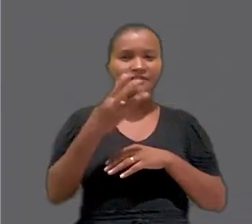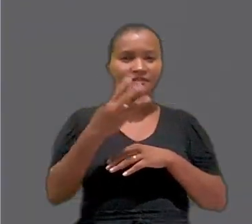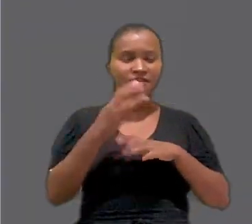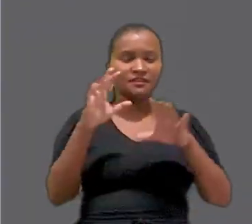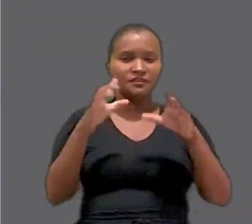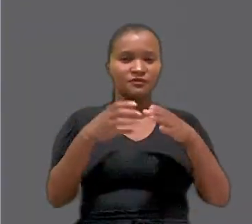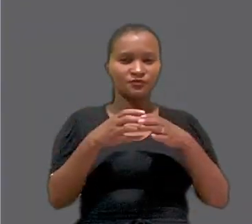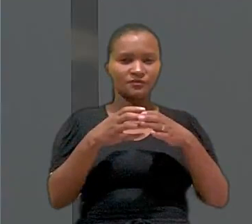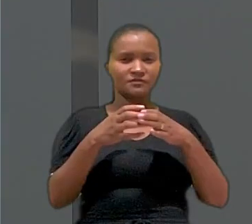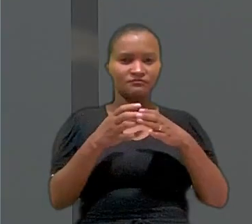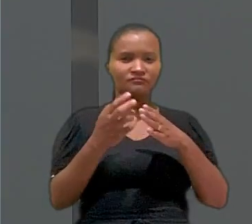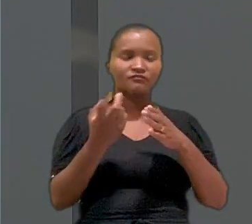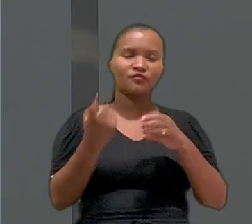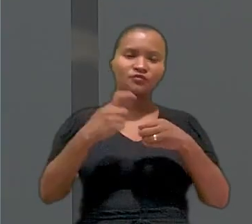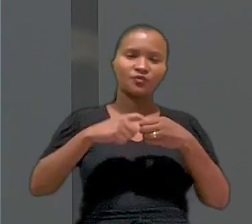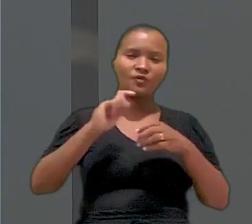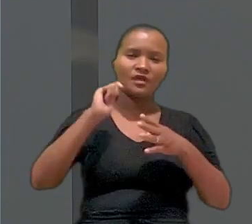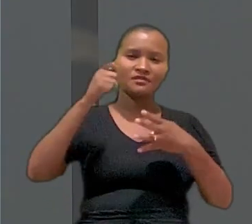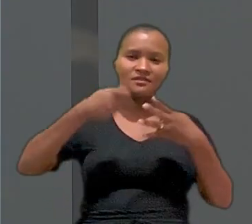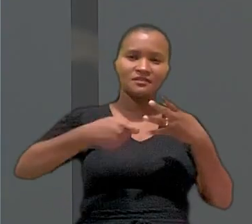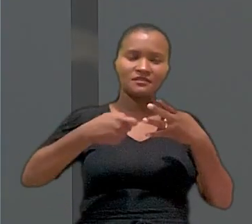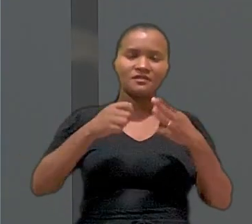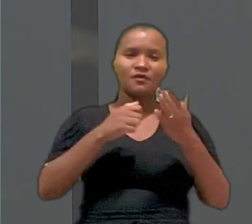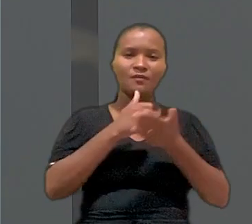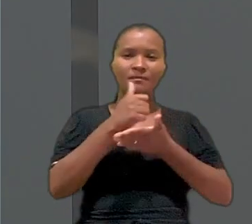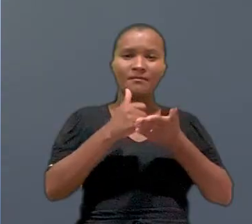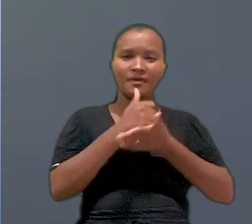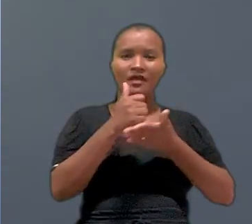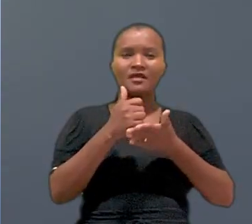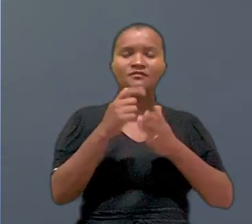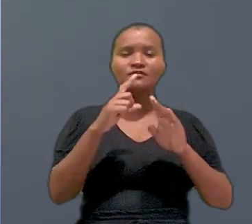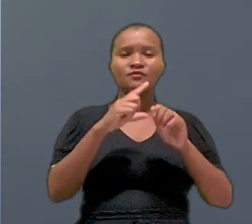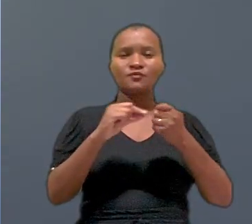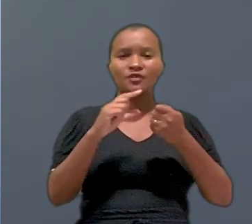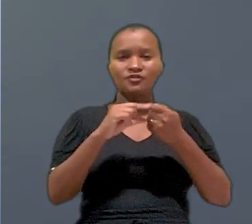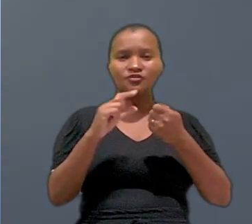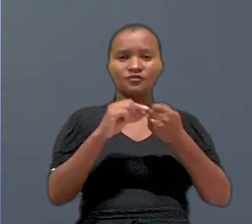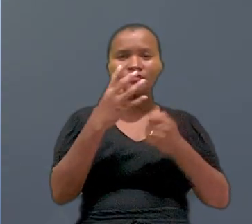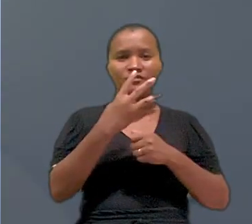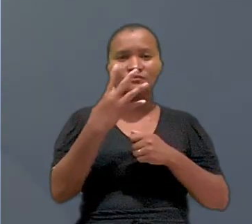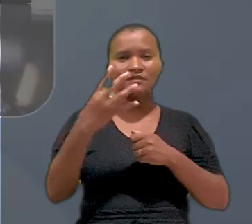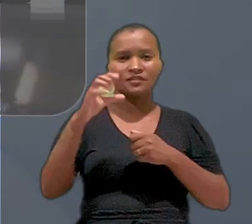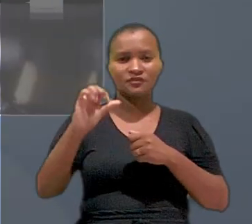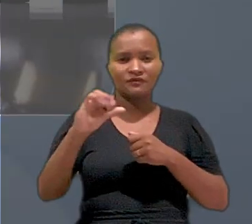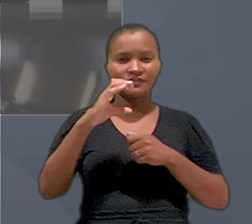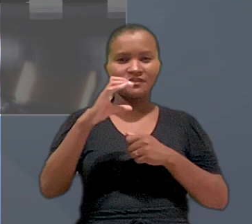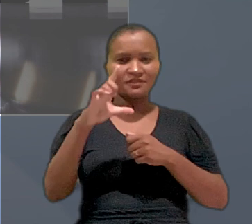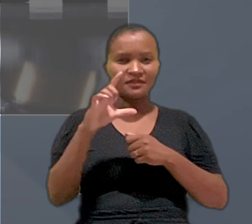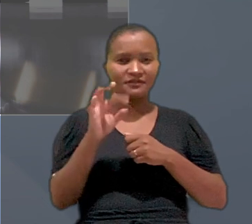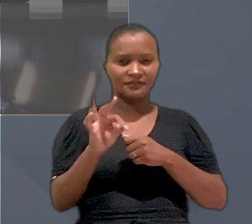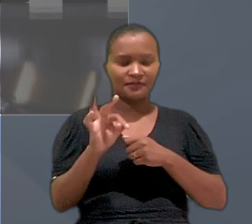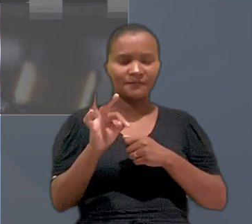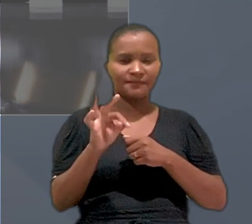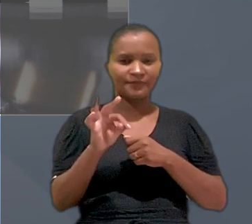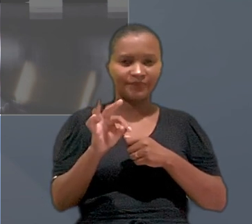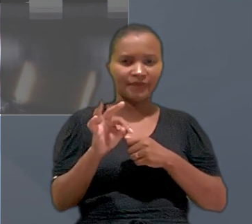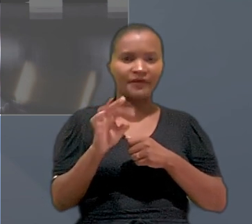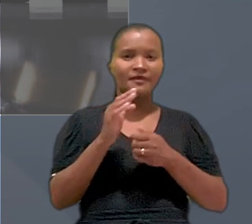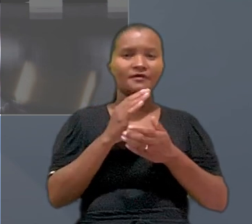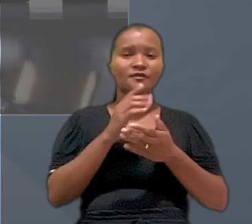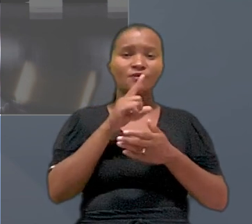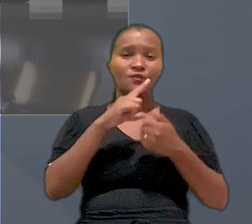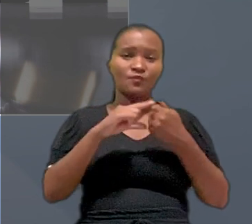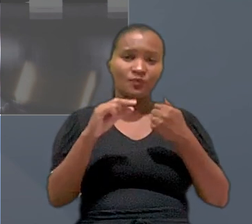Trabalho. A terceira turma restabeleceu a sentença, com base no artigo 449 da Consolidação das Leis do